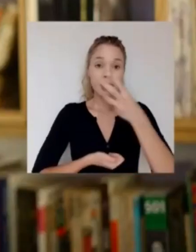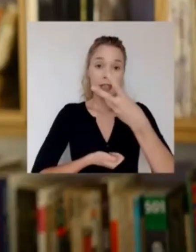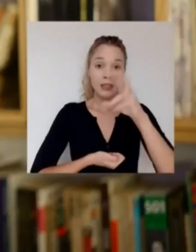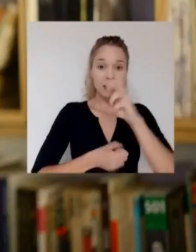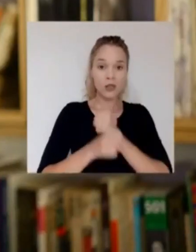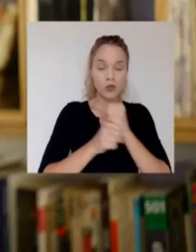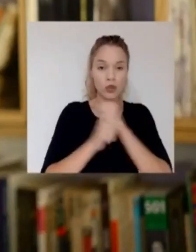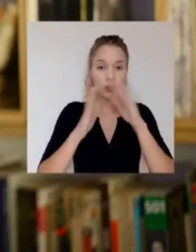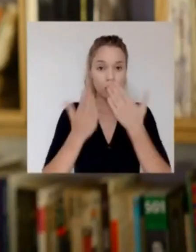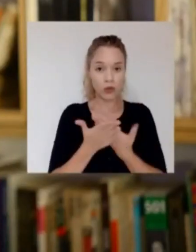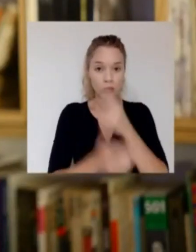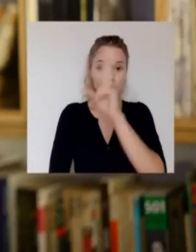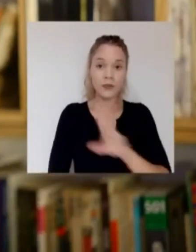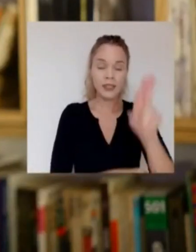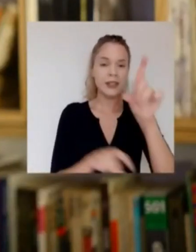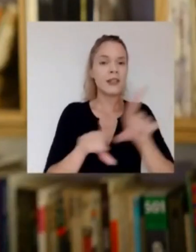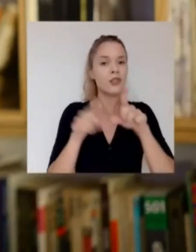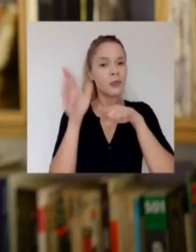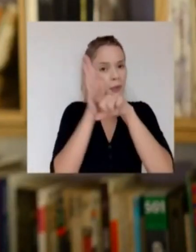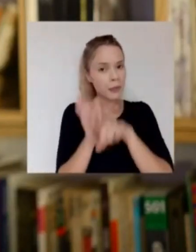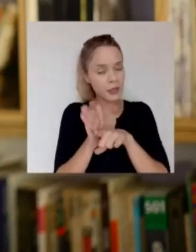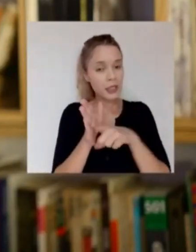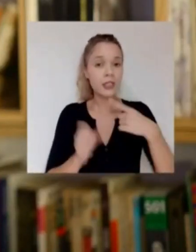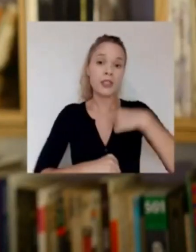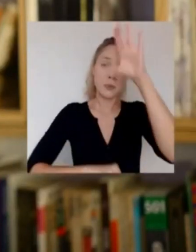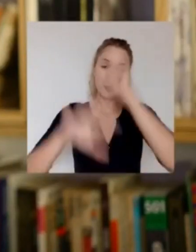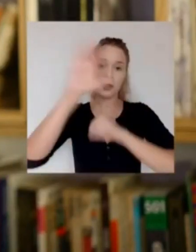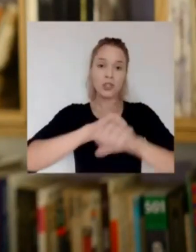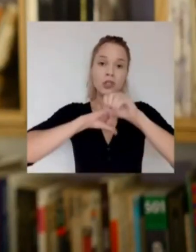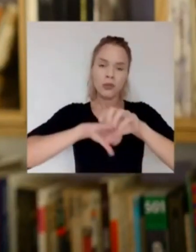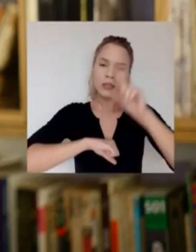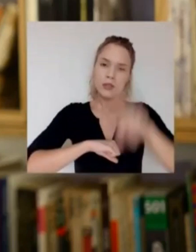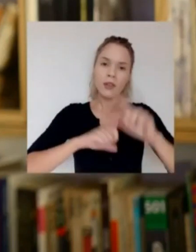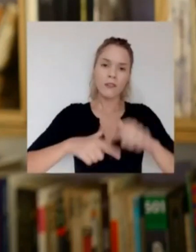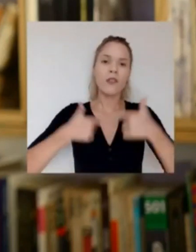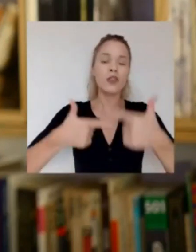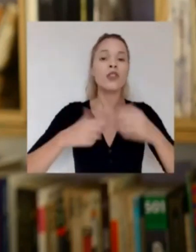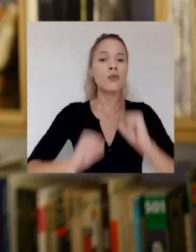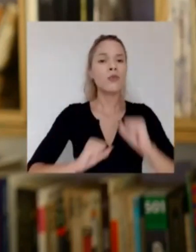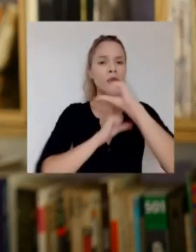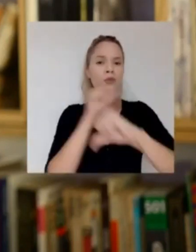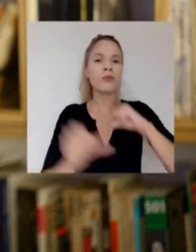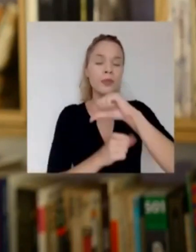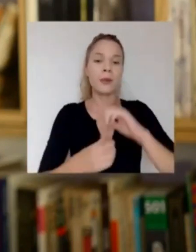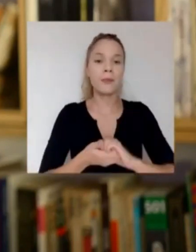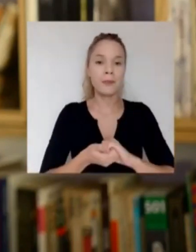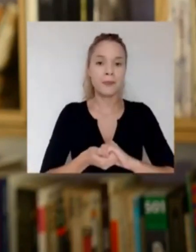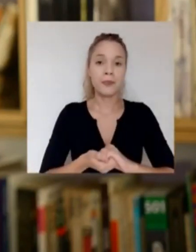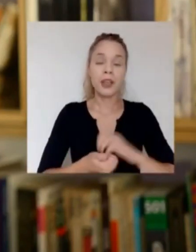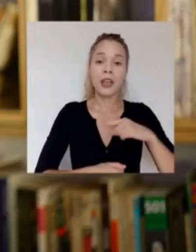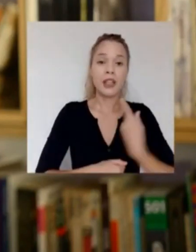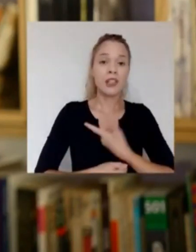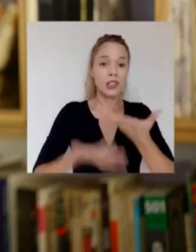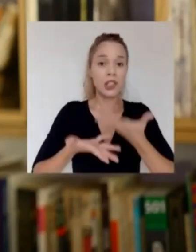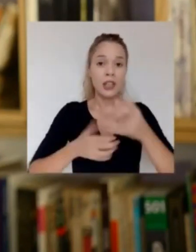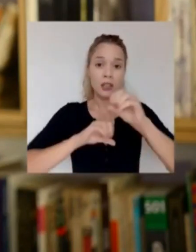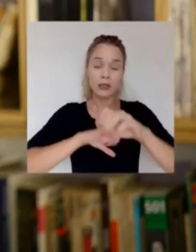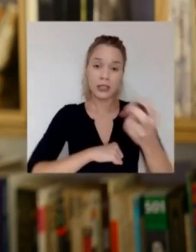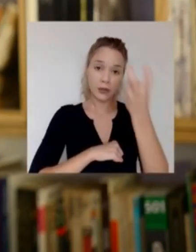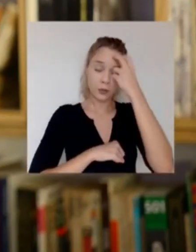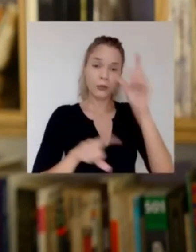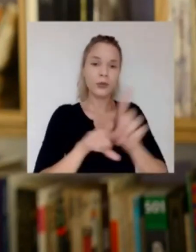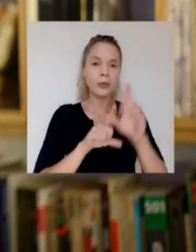Em 35 anos de escola, de universidade e pesquisadora, aprendi que a educação é uma força de transformação. Nós trazemos a